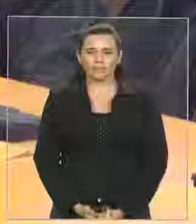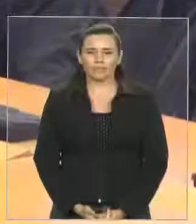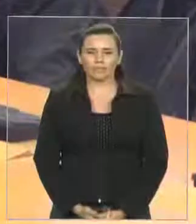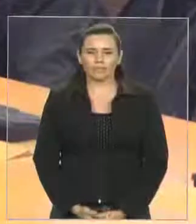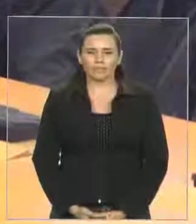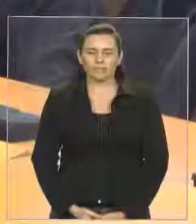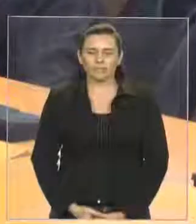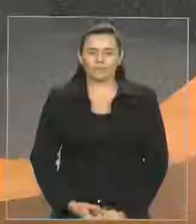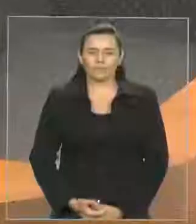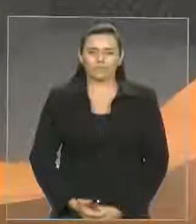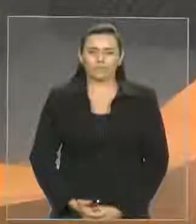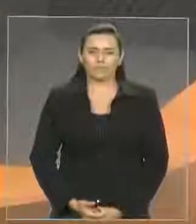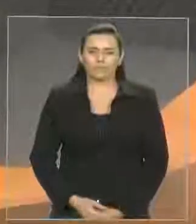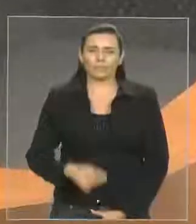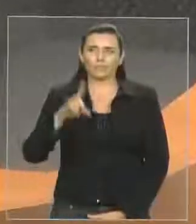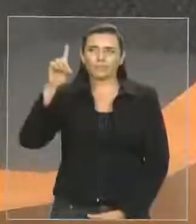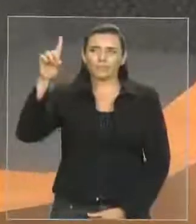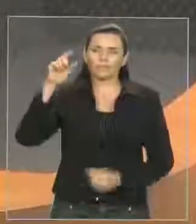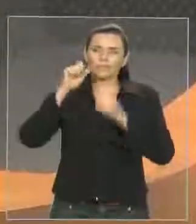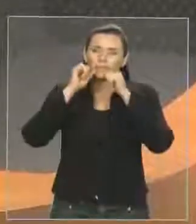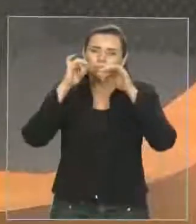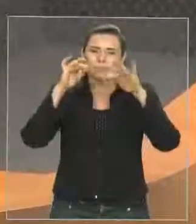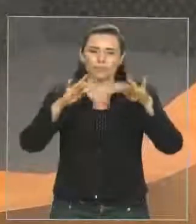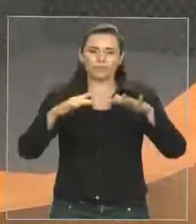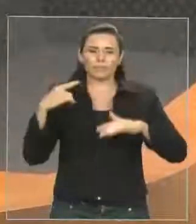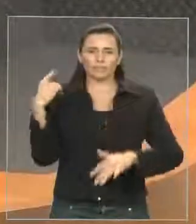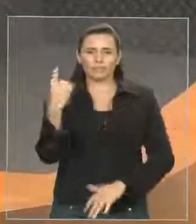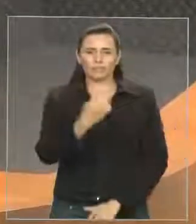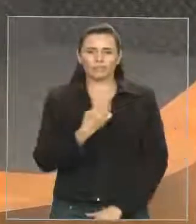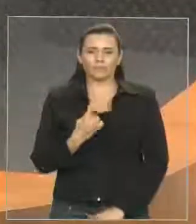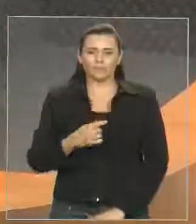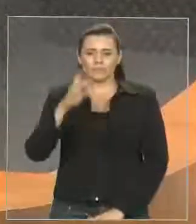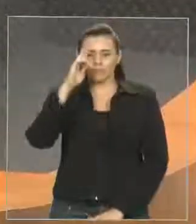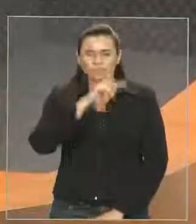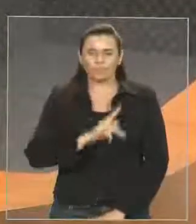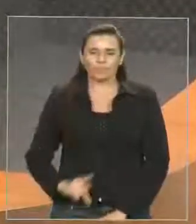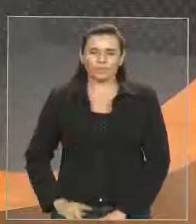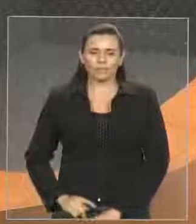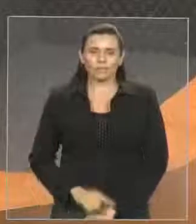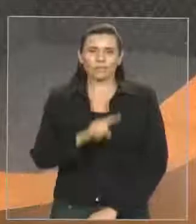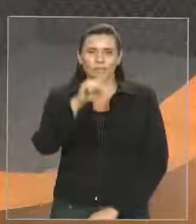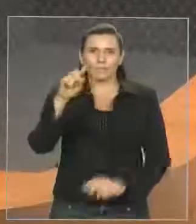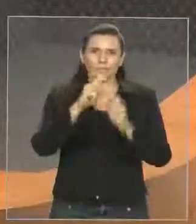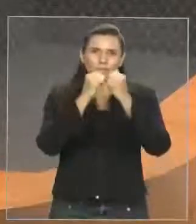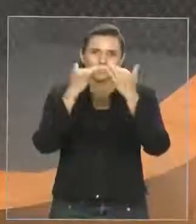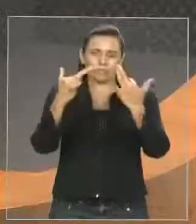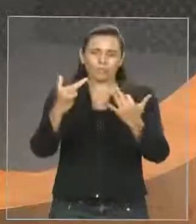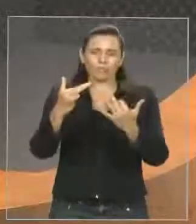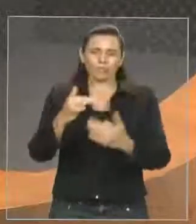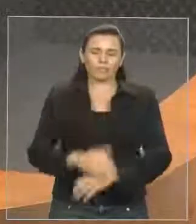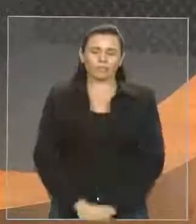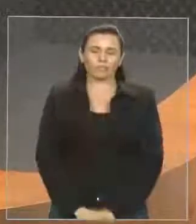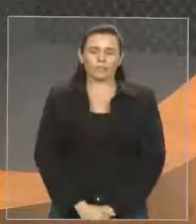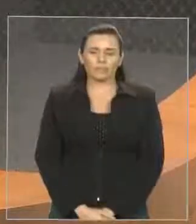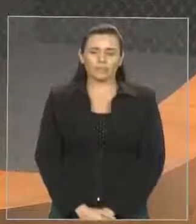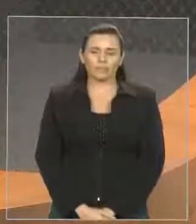Que Deus abençoe todos nós, senhor presidente, galeria e imprensa, senhores servidores,